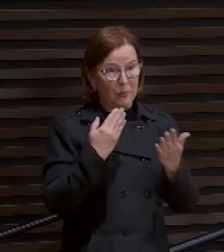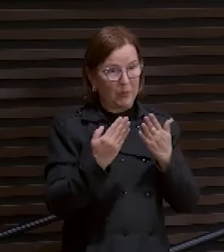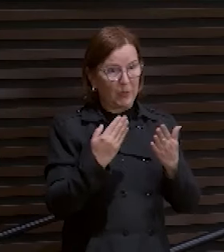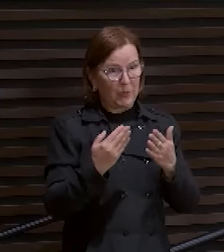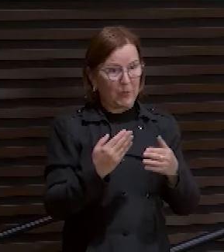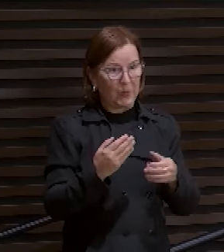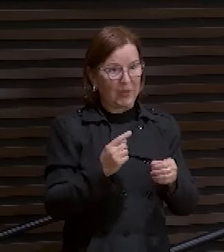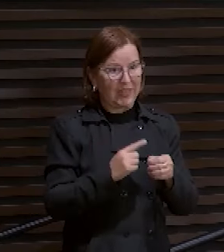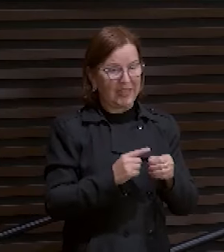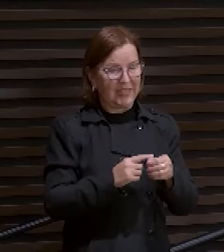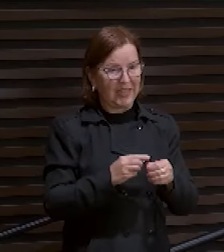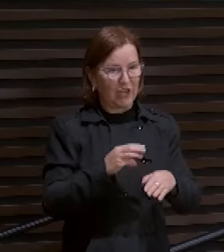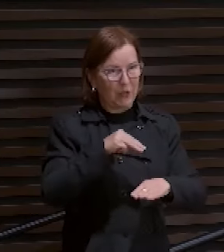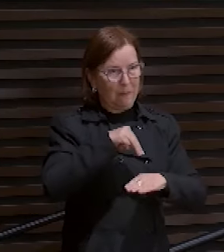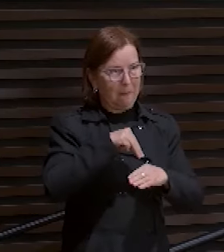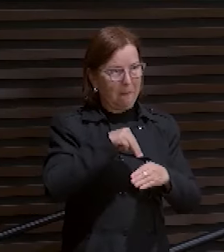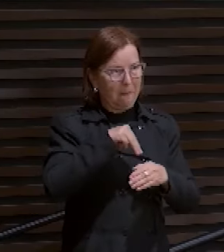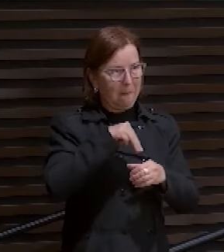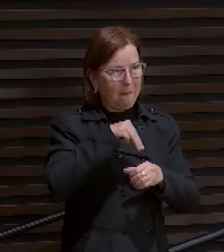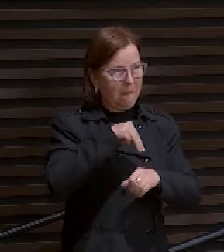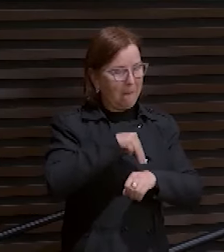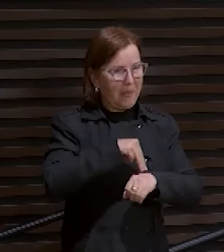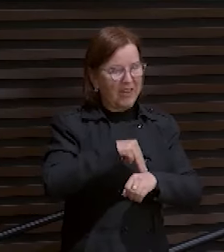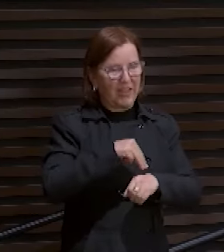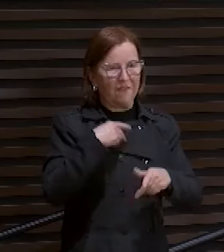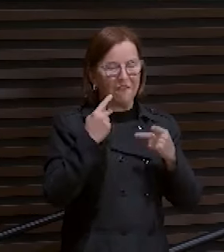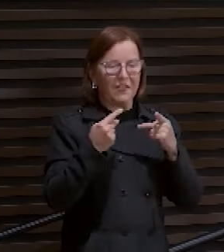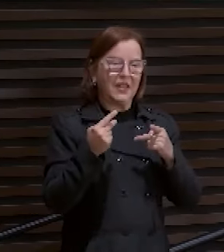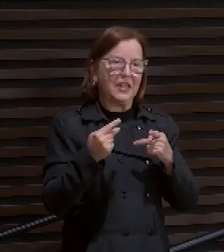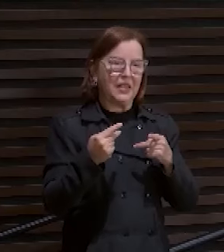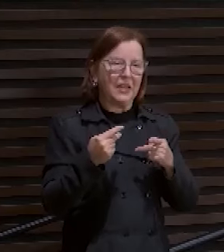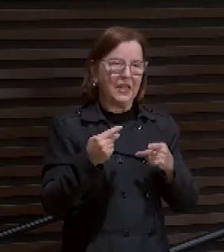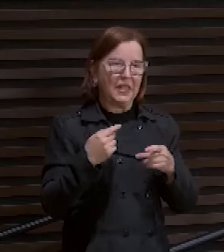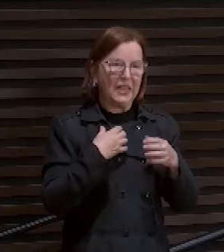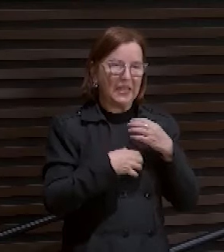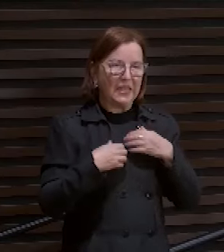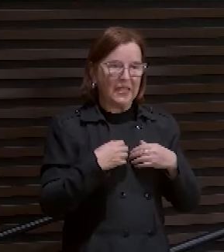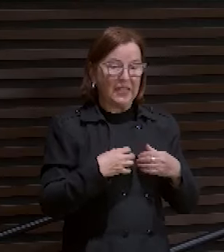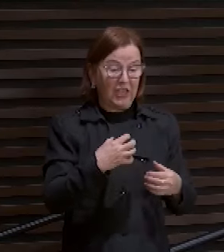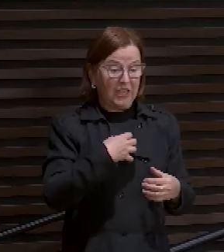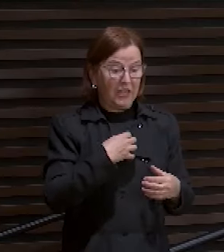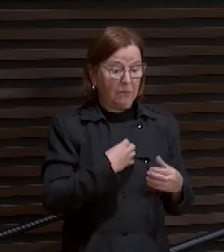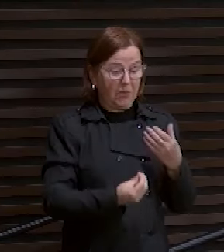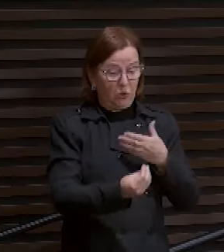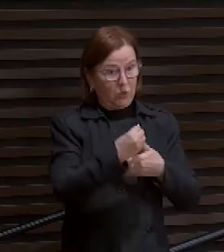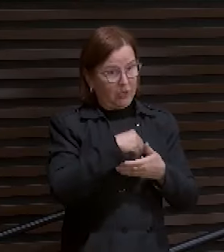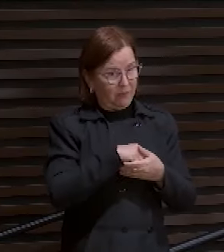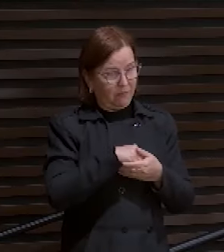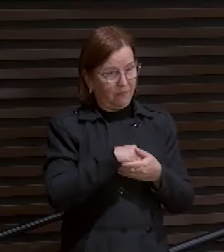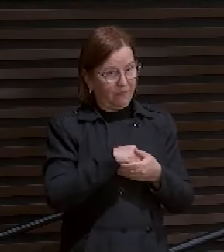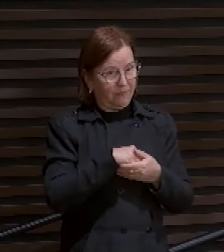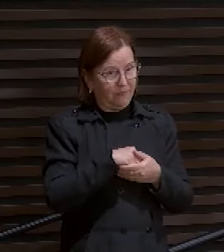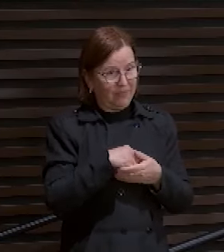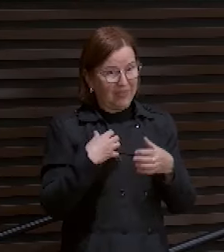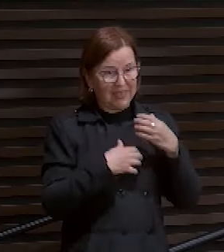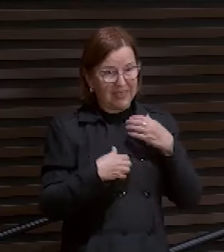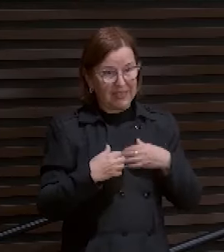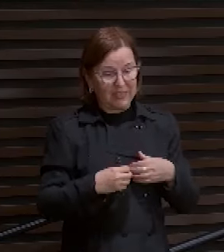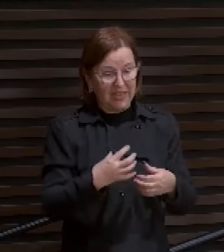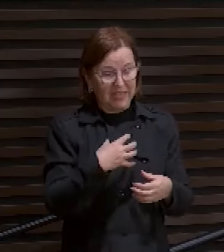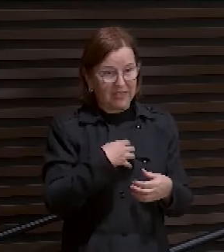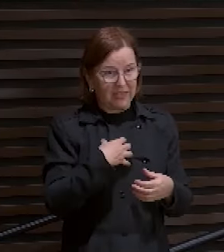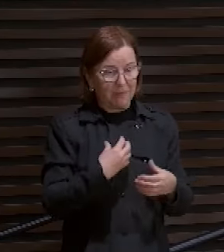Ele diz que César, César da Coneglian, ele fala assim, ansiedade é um sentimento íntimo. Presta atenção. A ansiedade é um